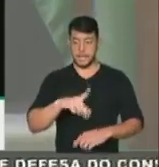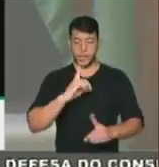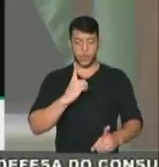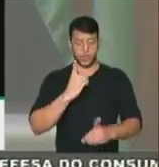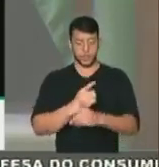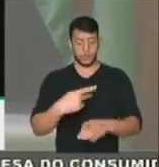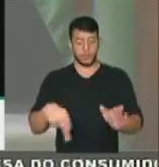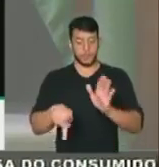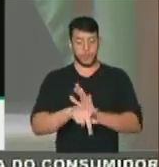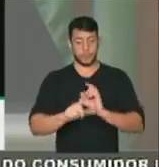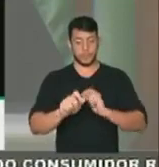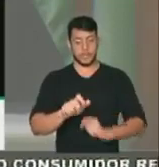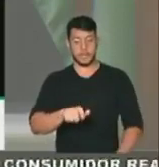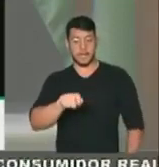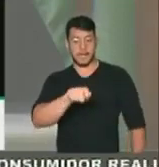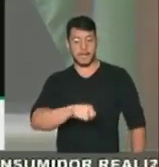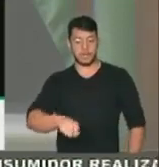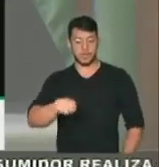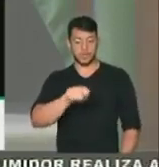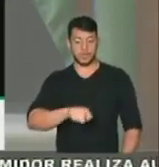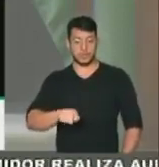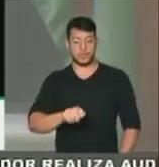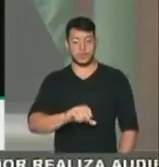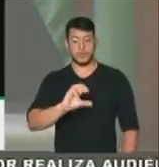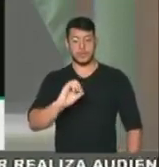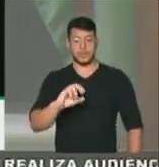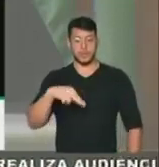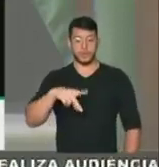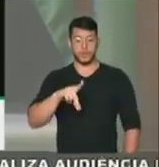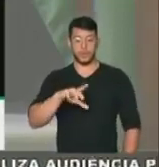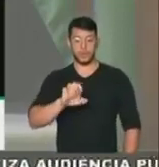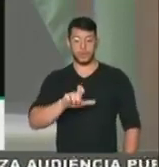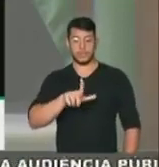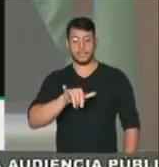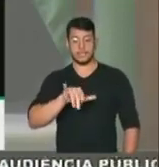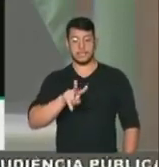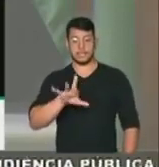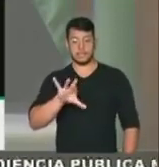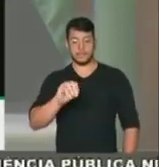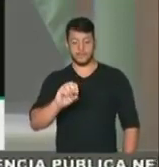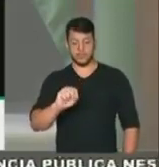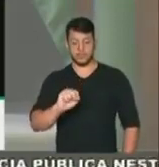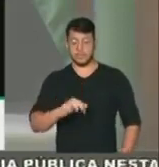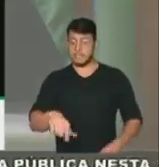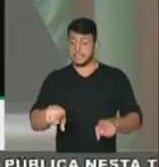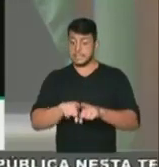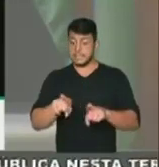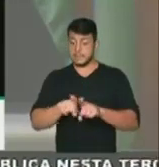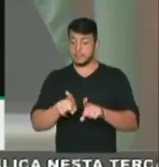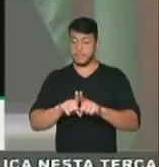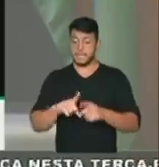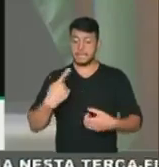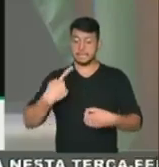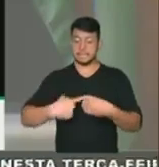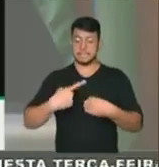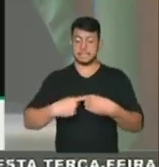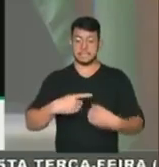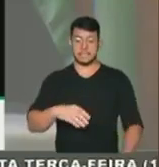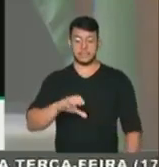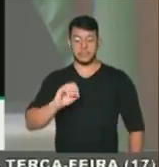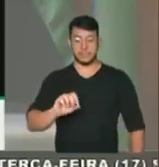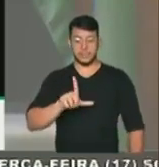pela Ander Livros, e fui à Olinda, na Praça do Carmo, agora na quinta e sexta-feira,